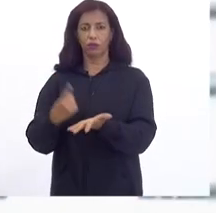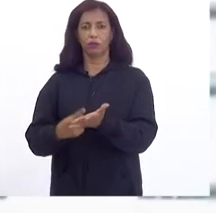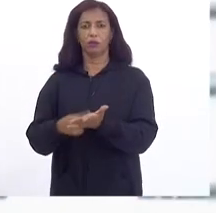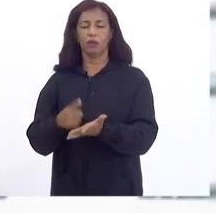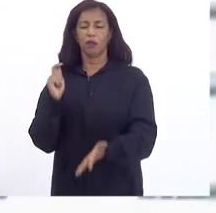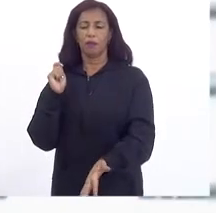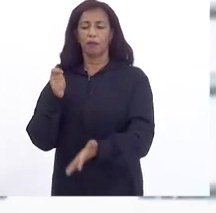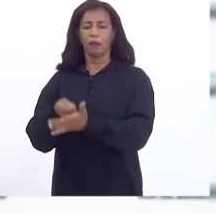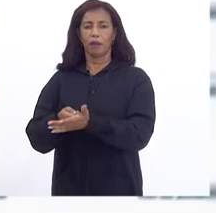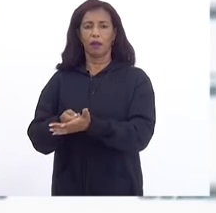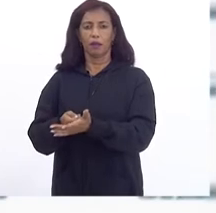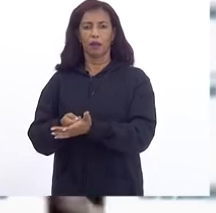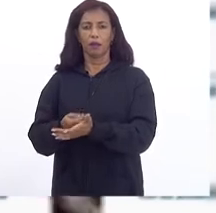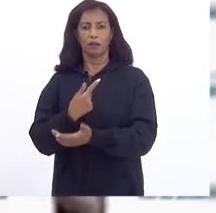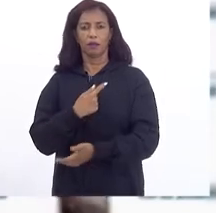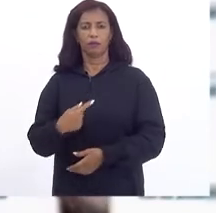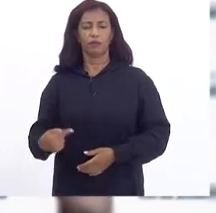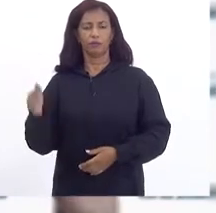governo federal